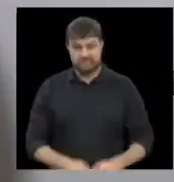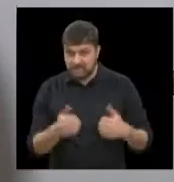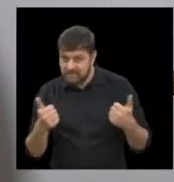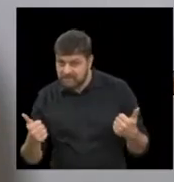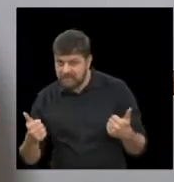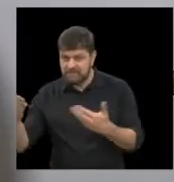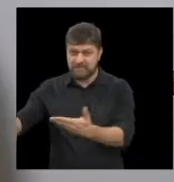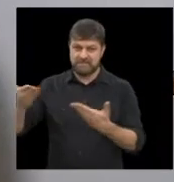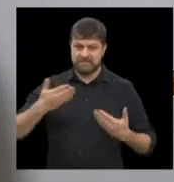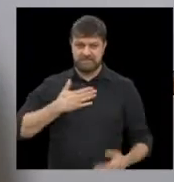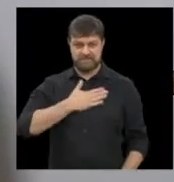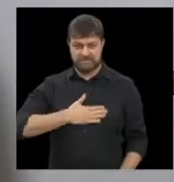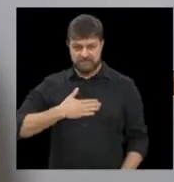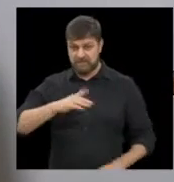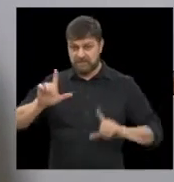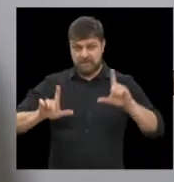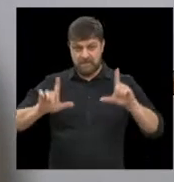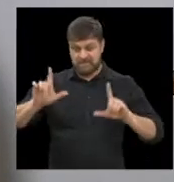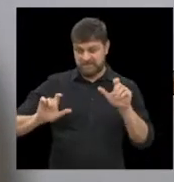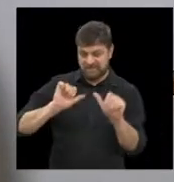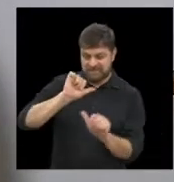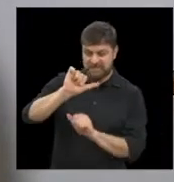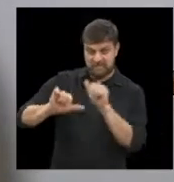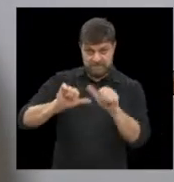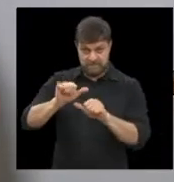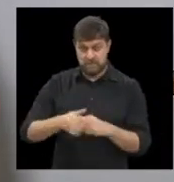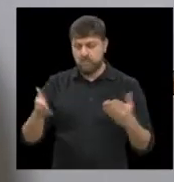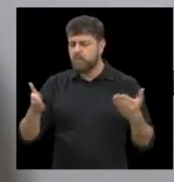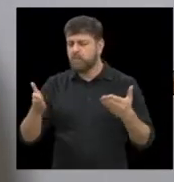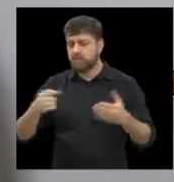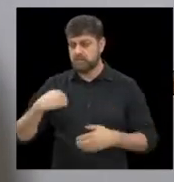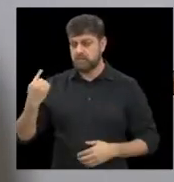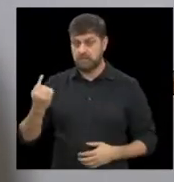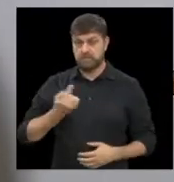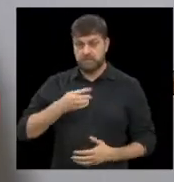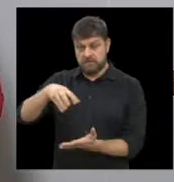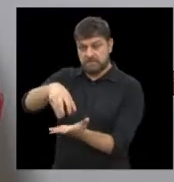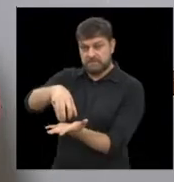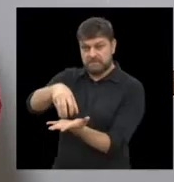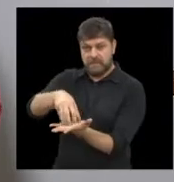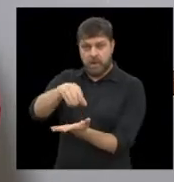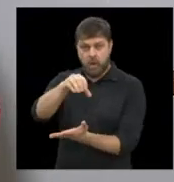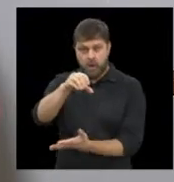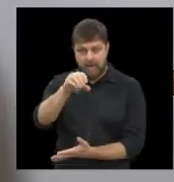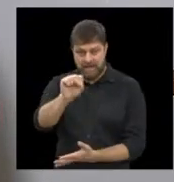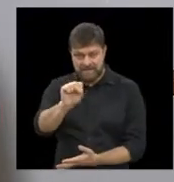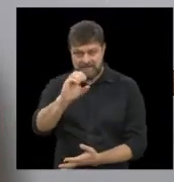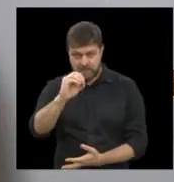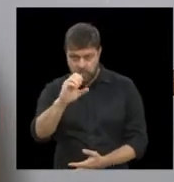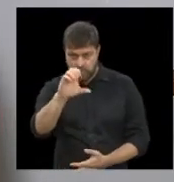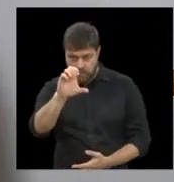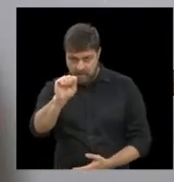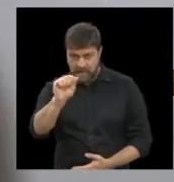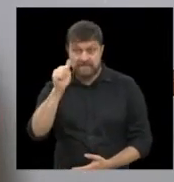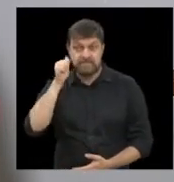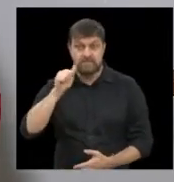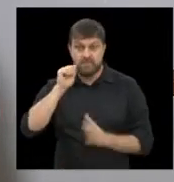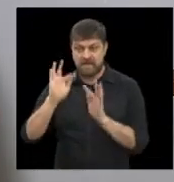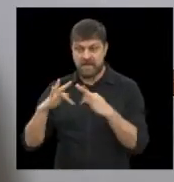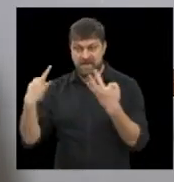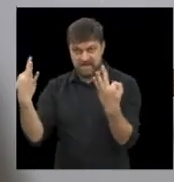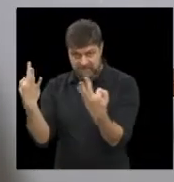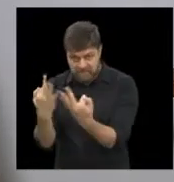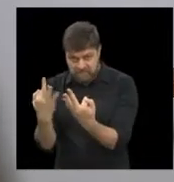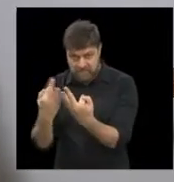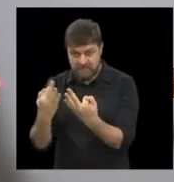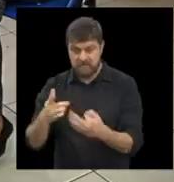Olá, sejam bem-vindos ao programa Transformação. Hoje nós estamos na entidade SOS Ação Mulher e Família, aqui